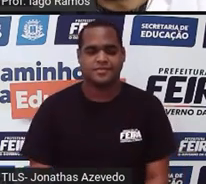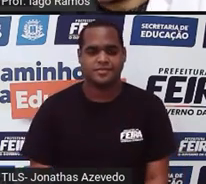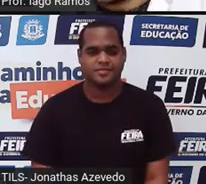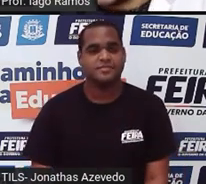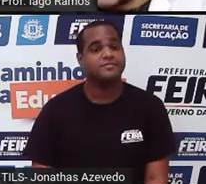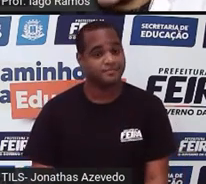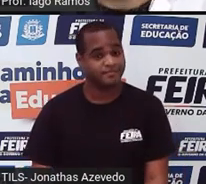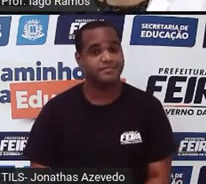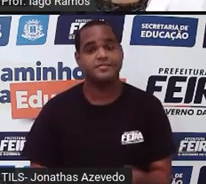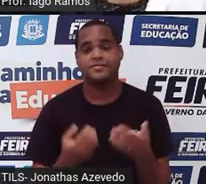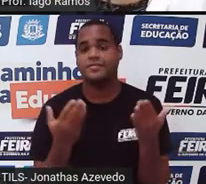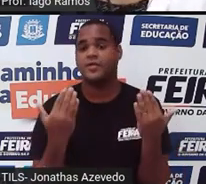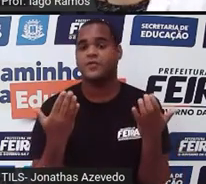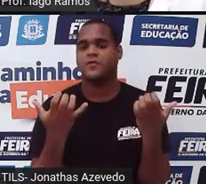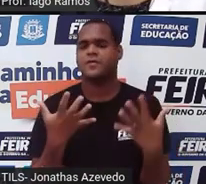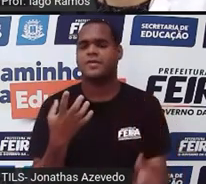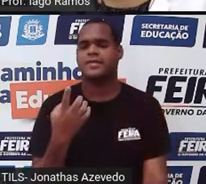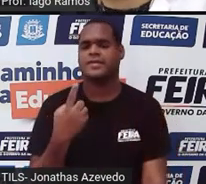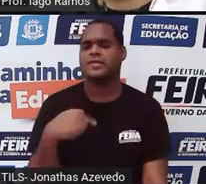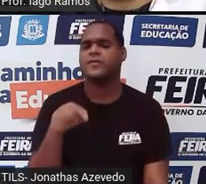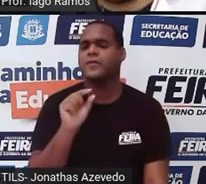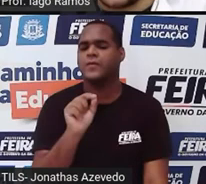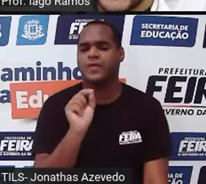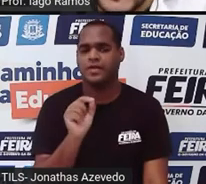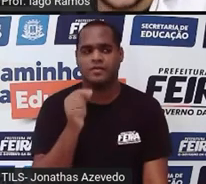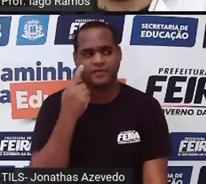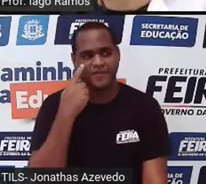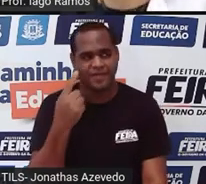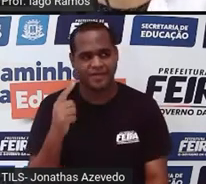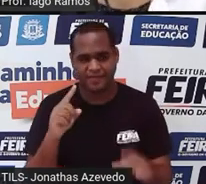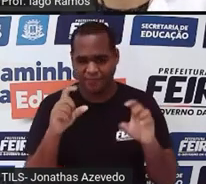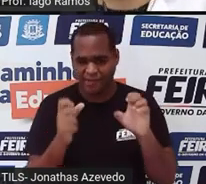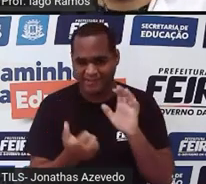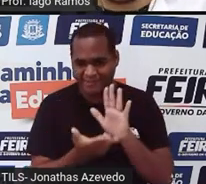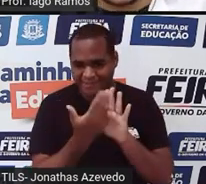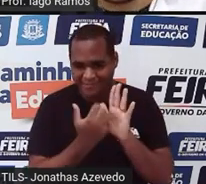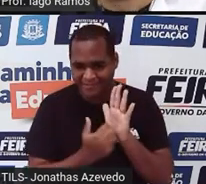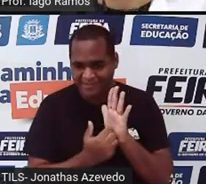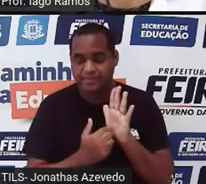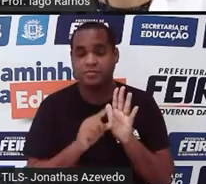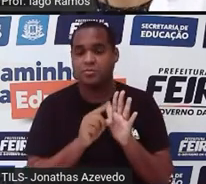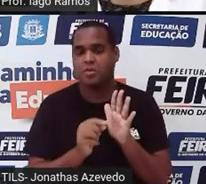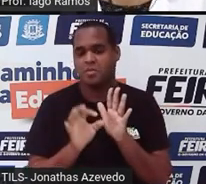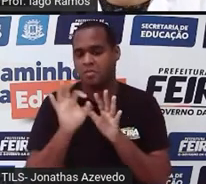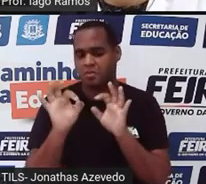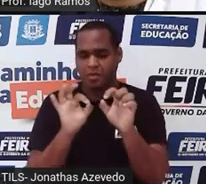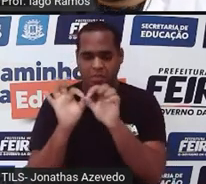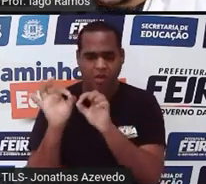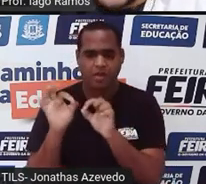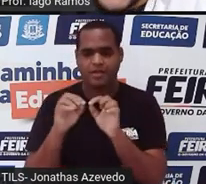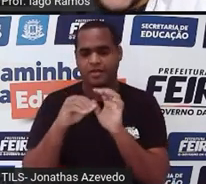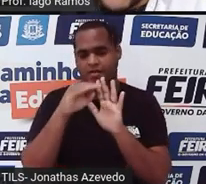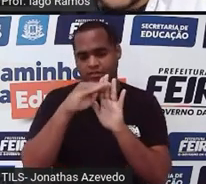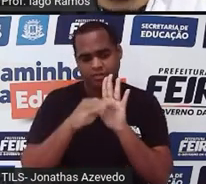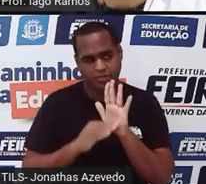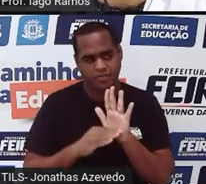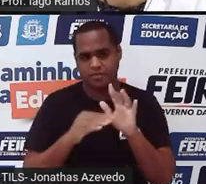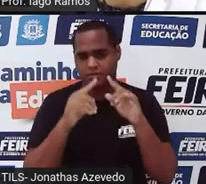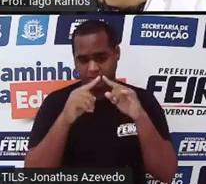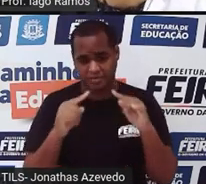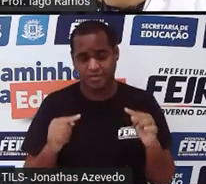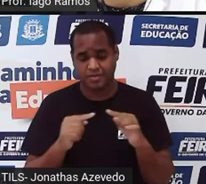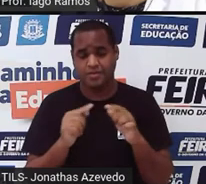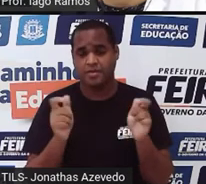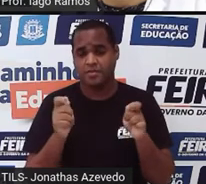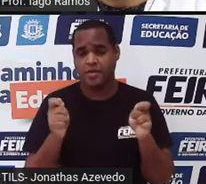e a gente vai, né, com essas figuras, com essas bolinhas, com essa sequência de números triangulares, a